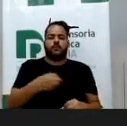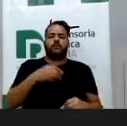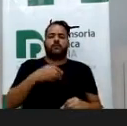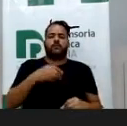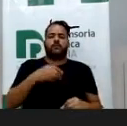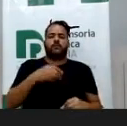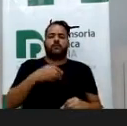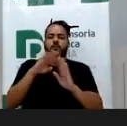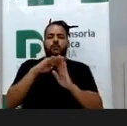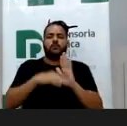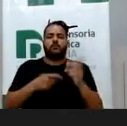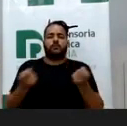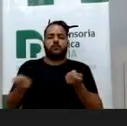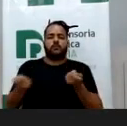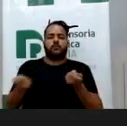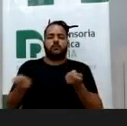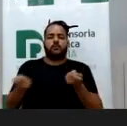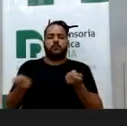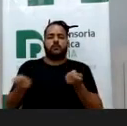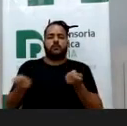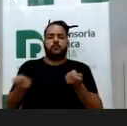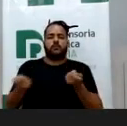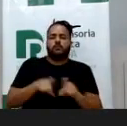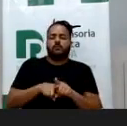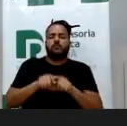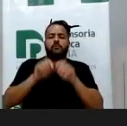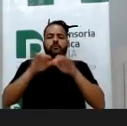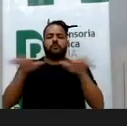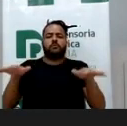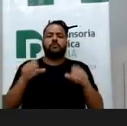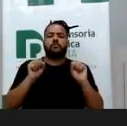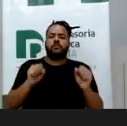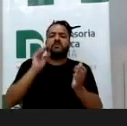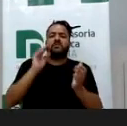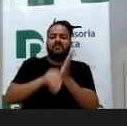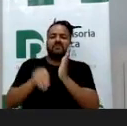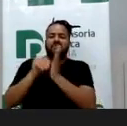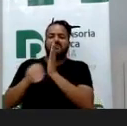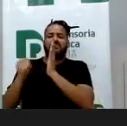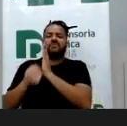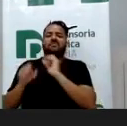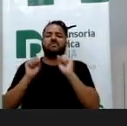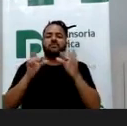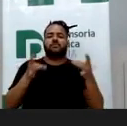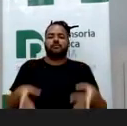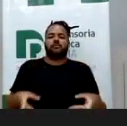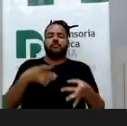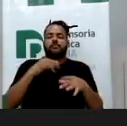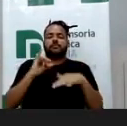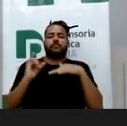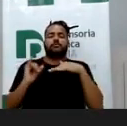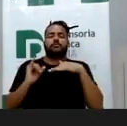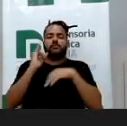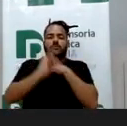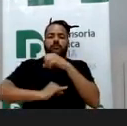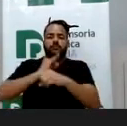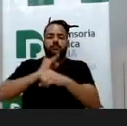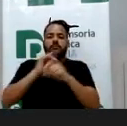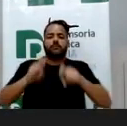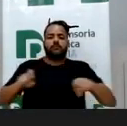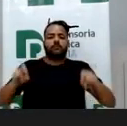programas de controle de conteúdo, a ausência disso pode configurar o chamado abandono digital, tá?